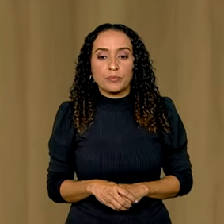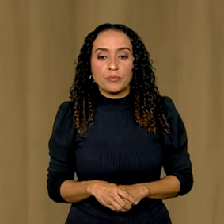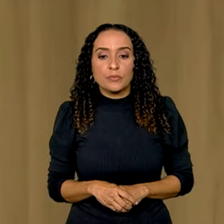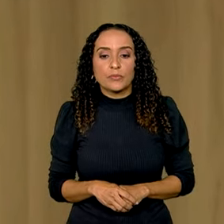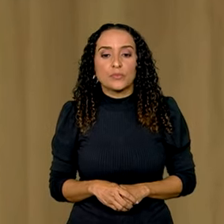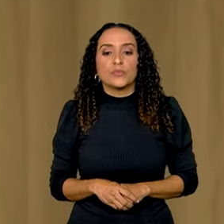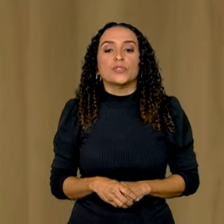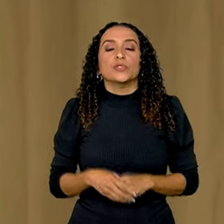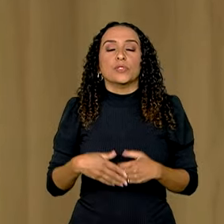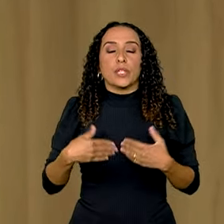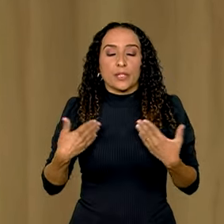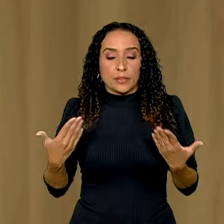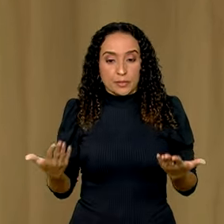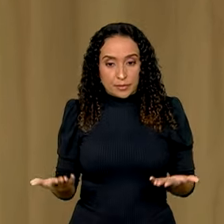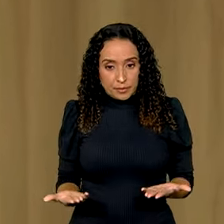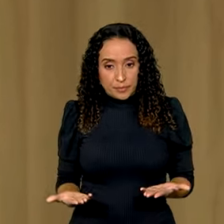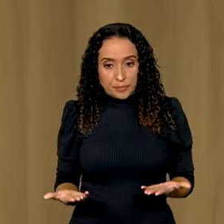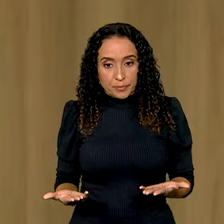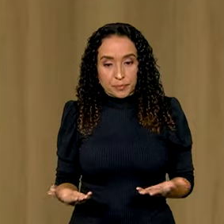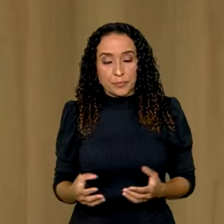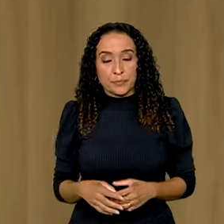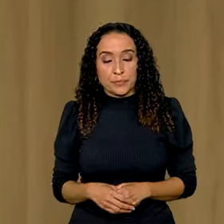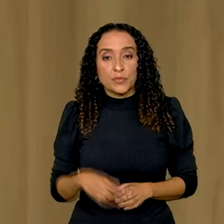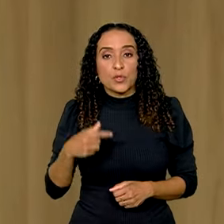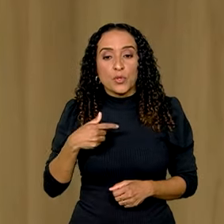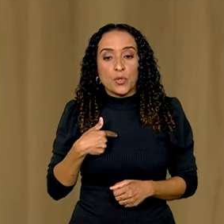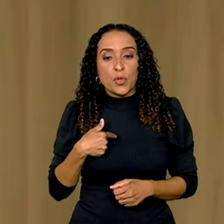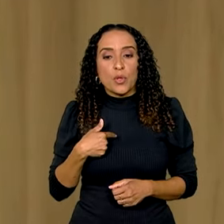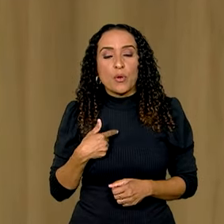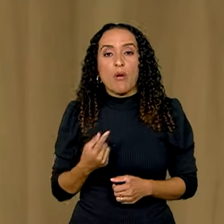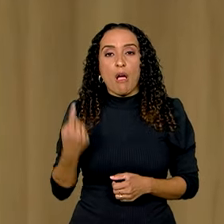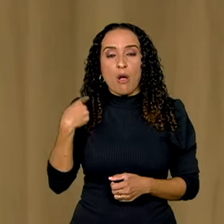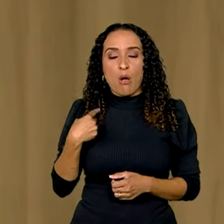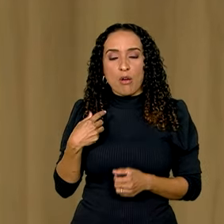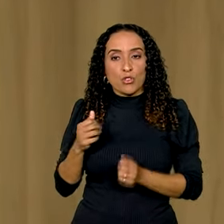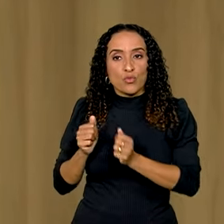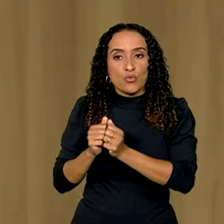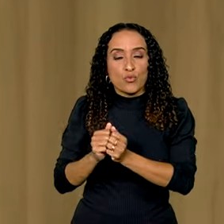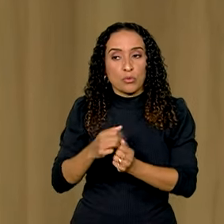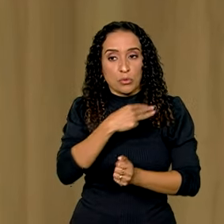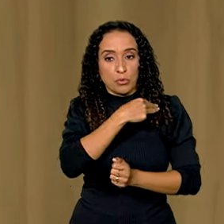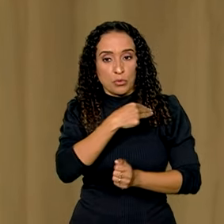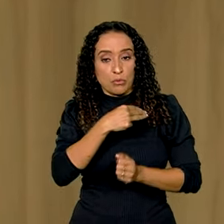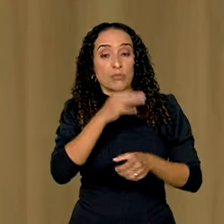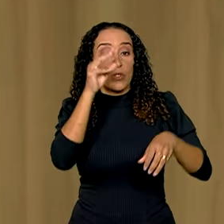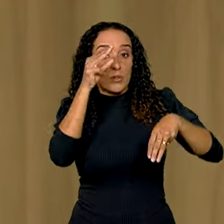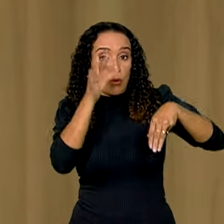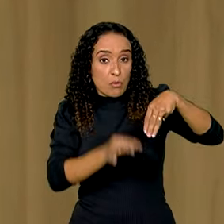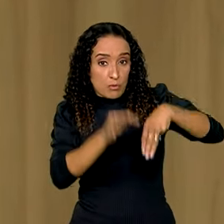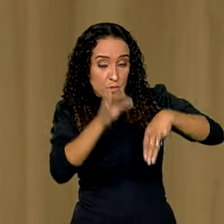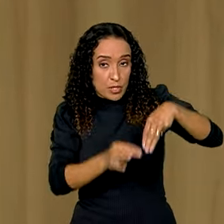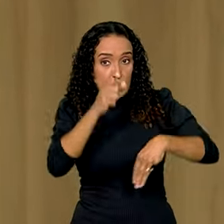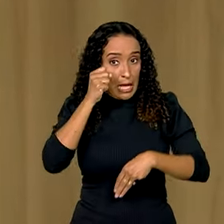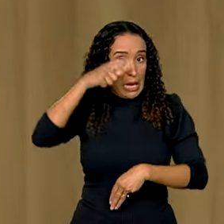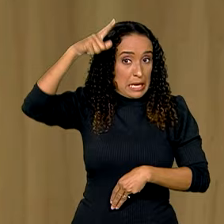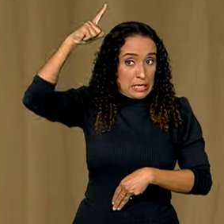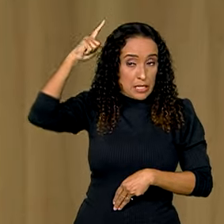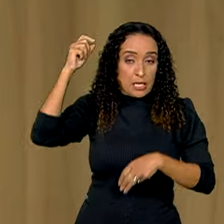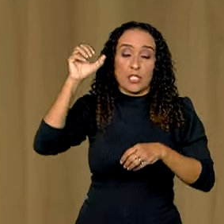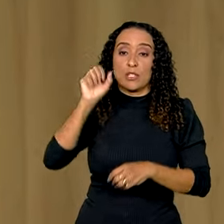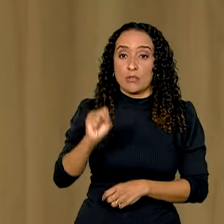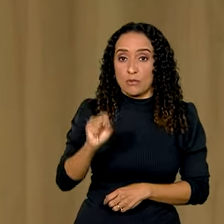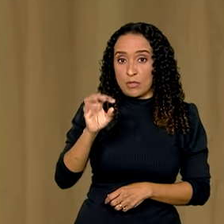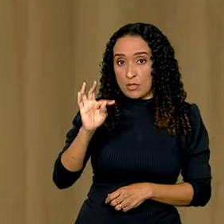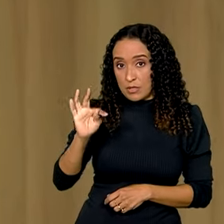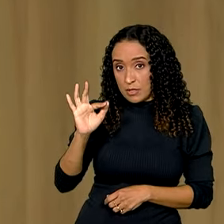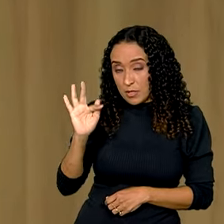Eu acabo de estar com o ministro Alexandre de Moraes, do Supremo Tribunal